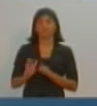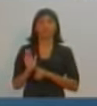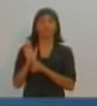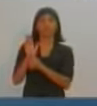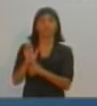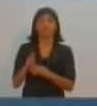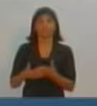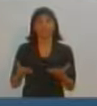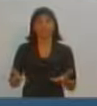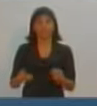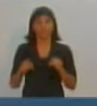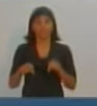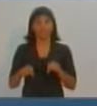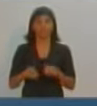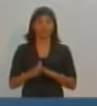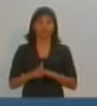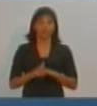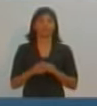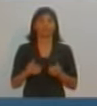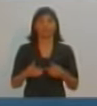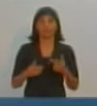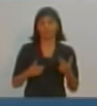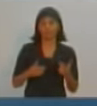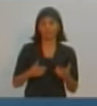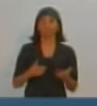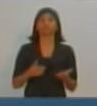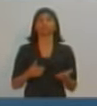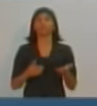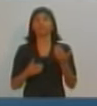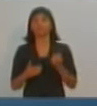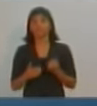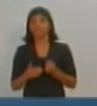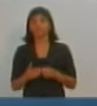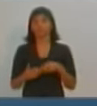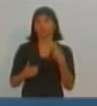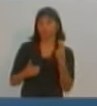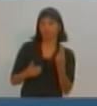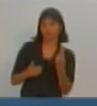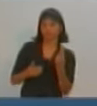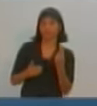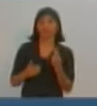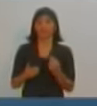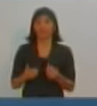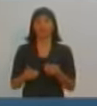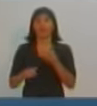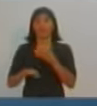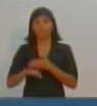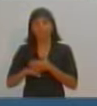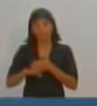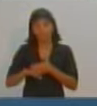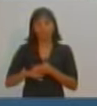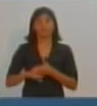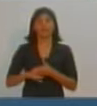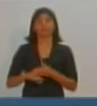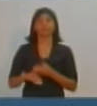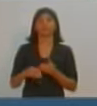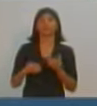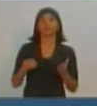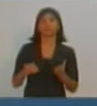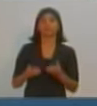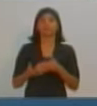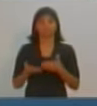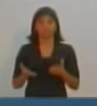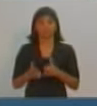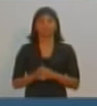indica a lei eleitoral. Além disso, convidamos os outros dois candidatos para participar na condição de suplentes.